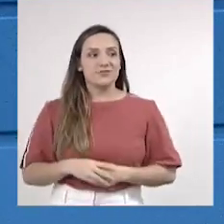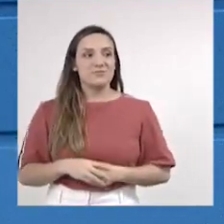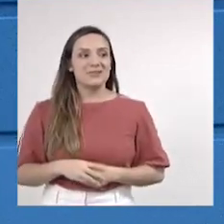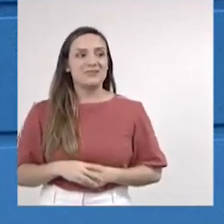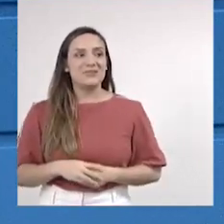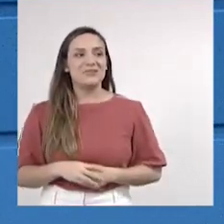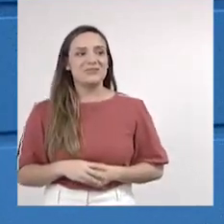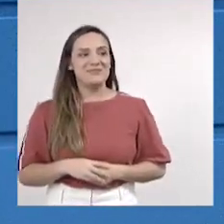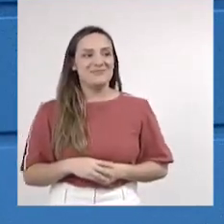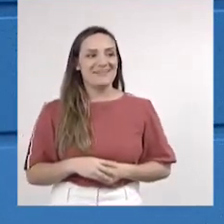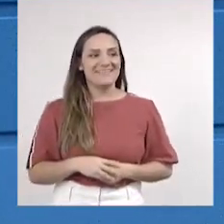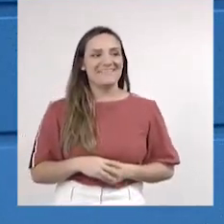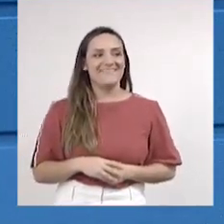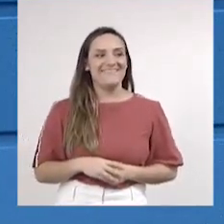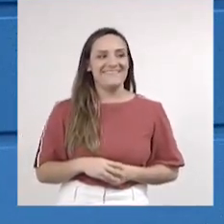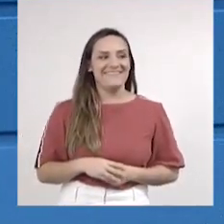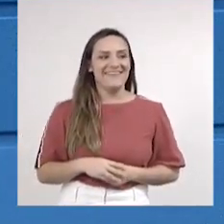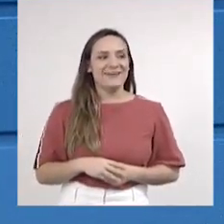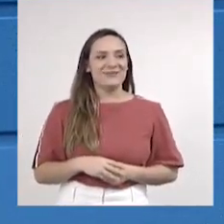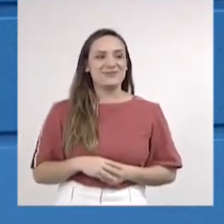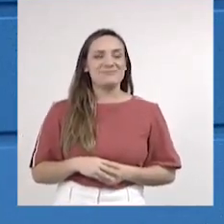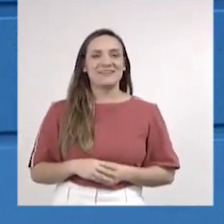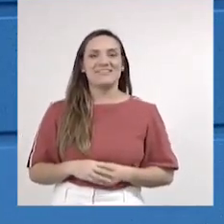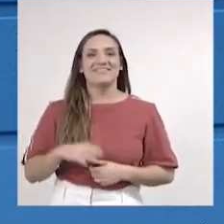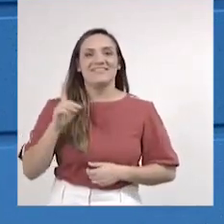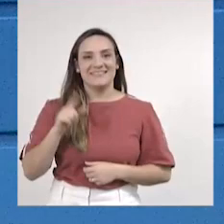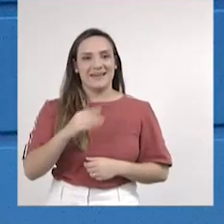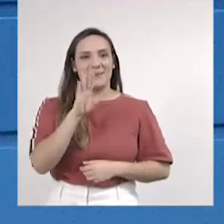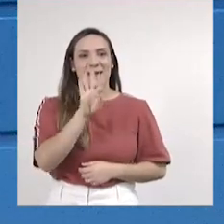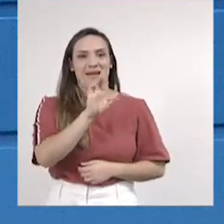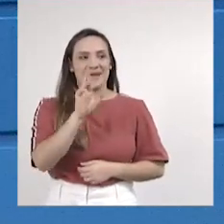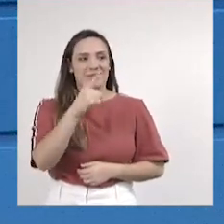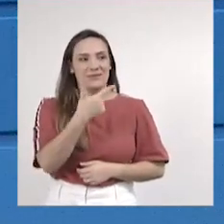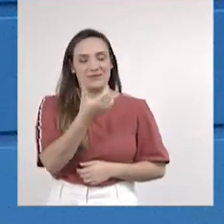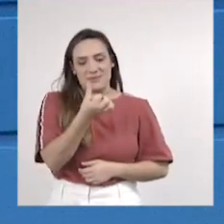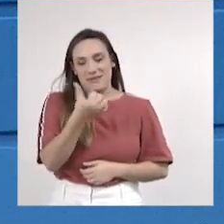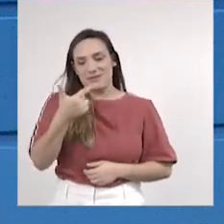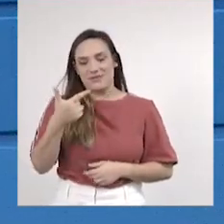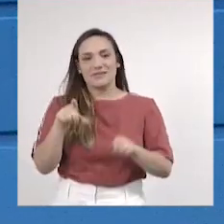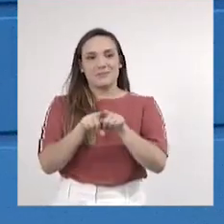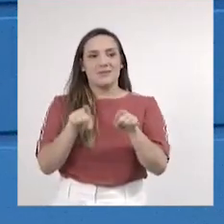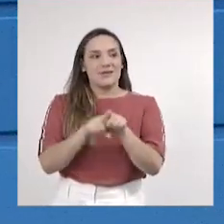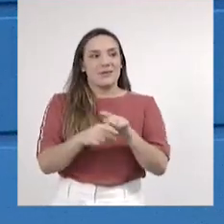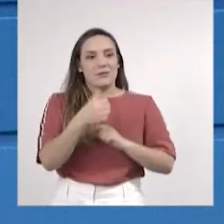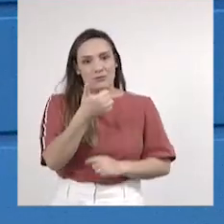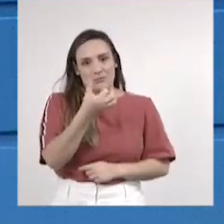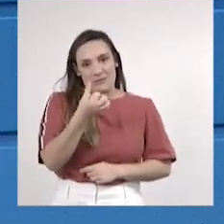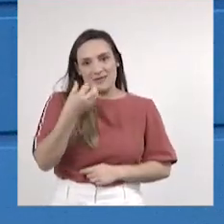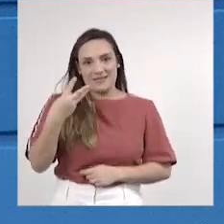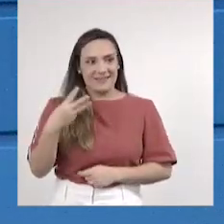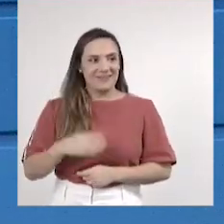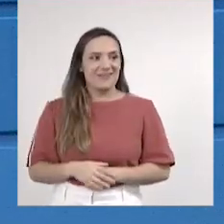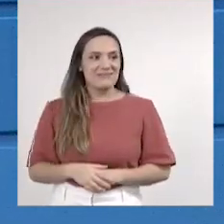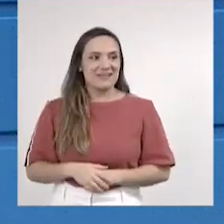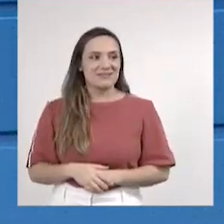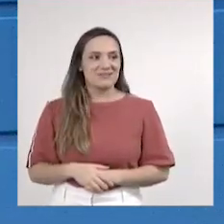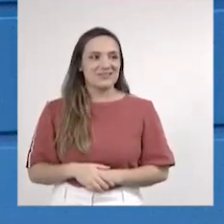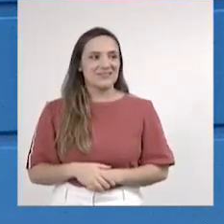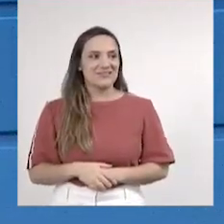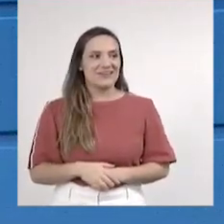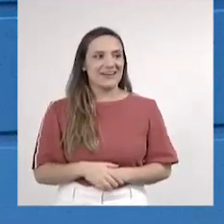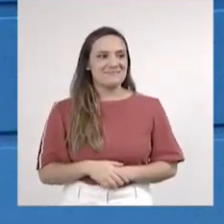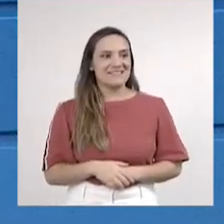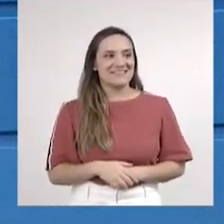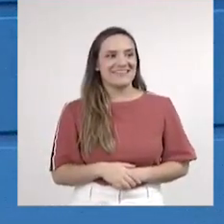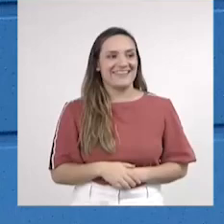à BR-262 e à 163, que naturalmente seria a cargo